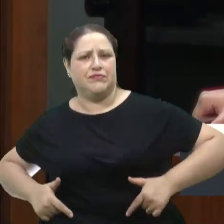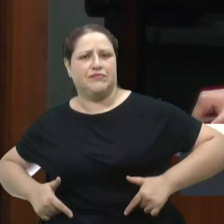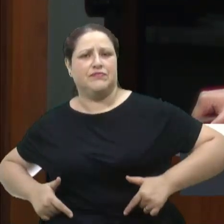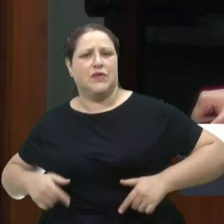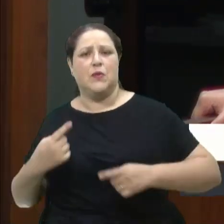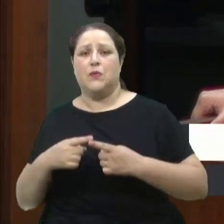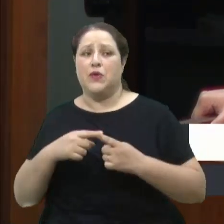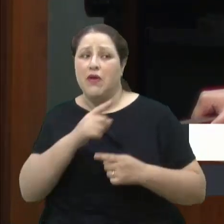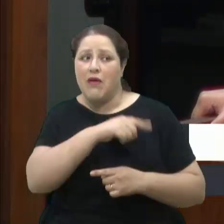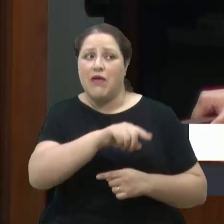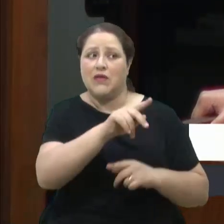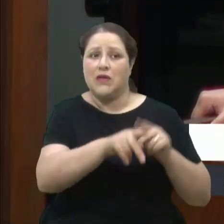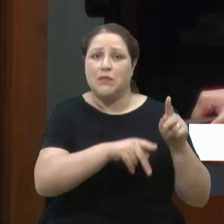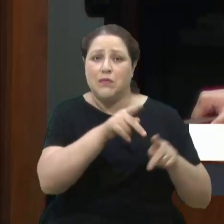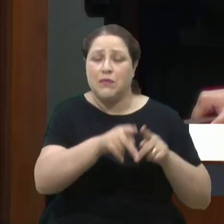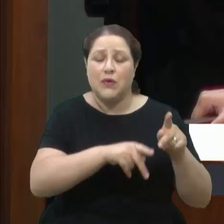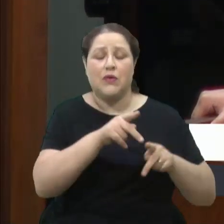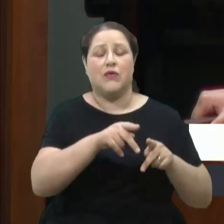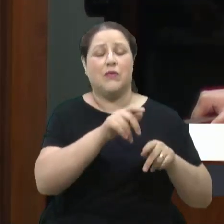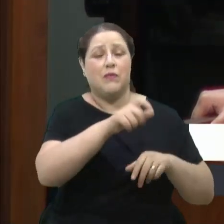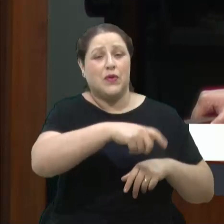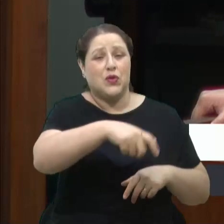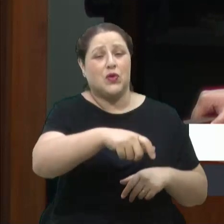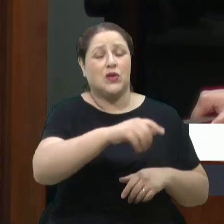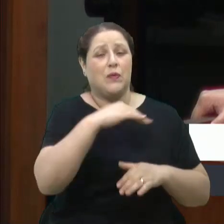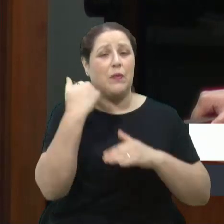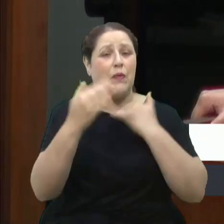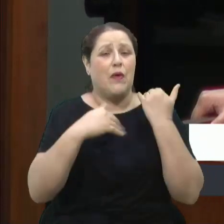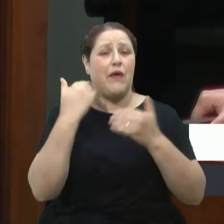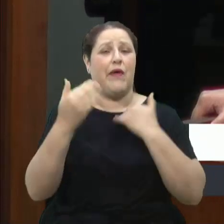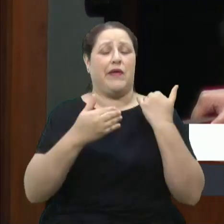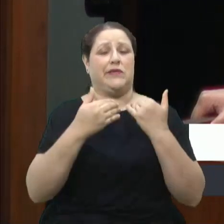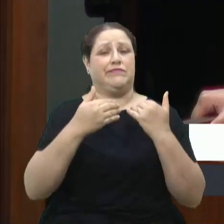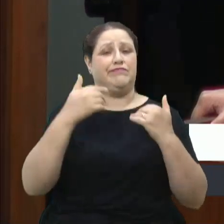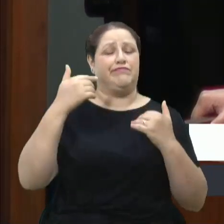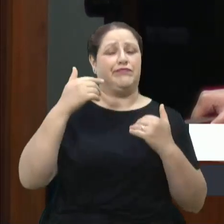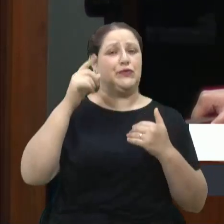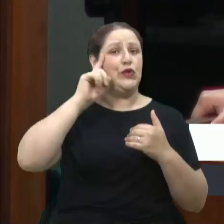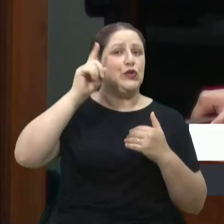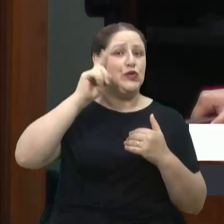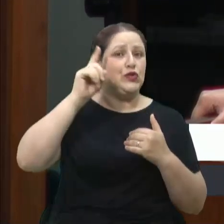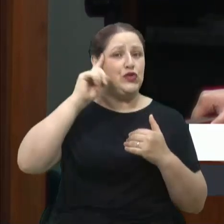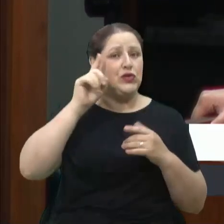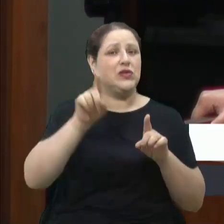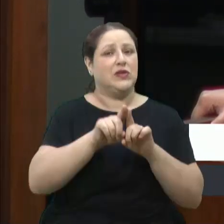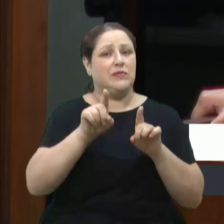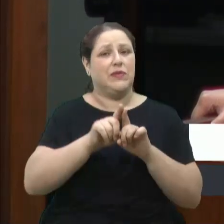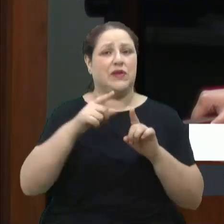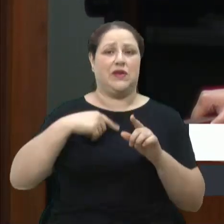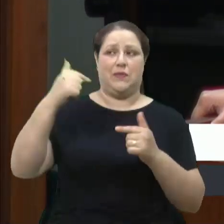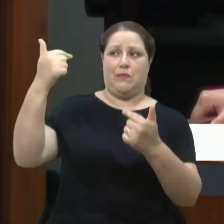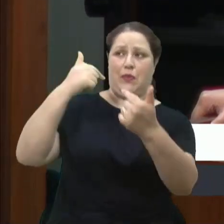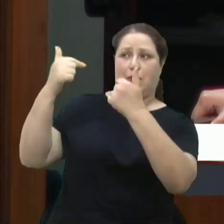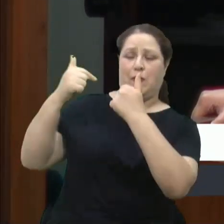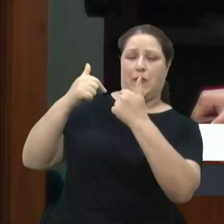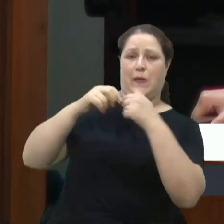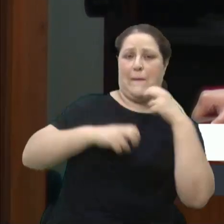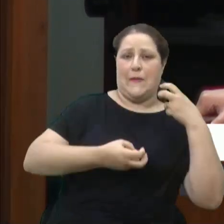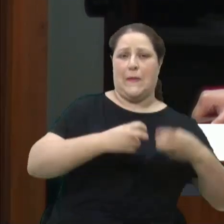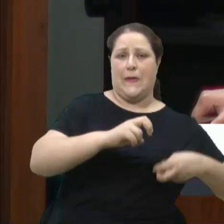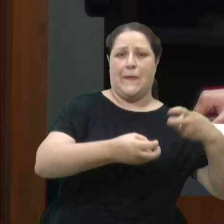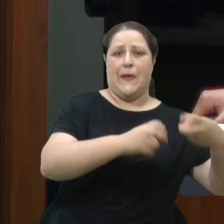morrem diariamente. Essas pessoas são mortas por armas de fogo